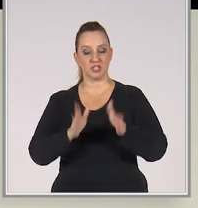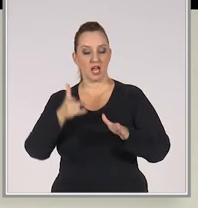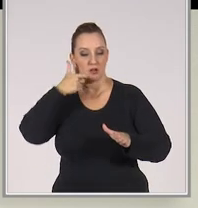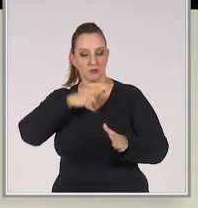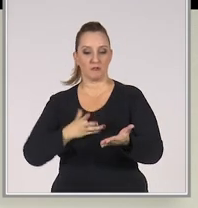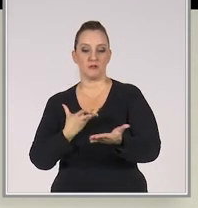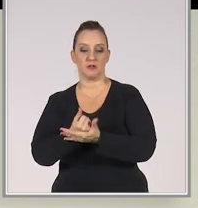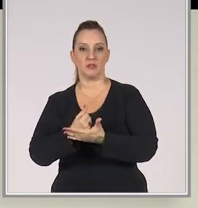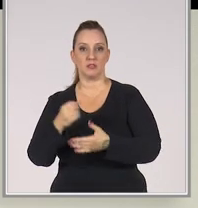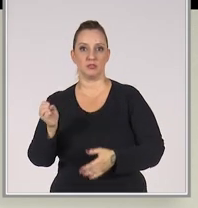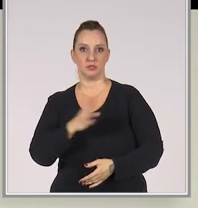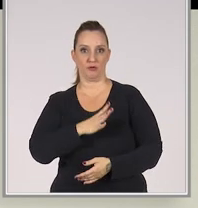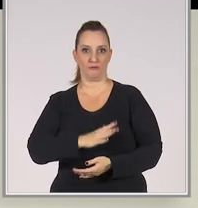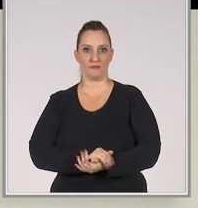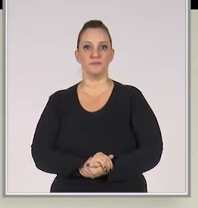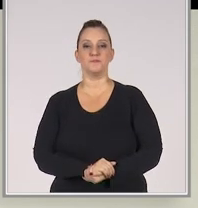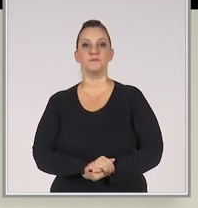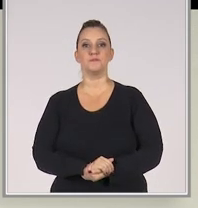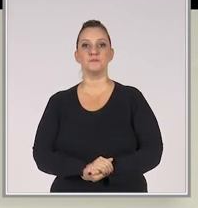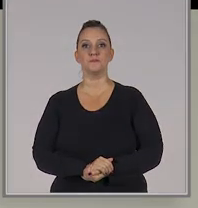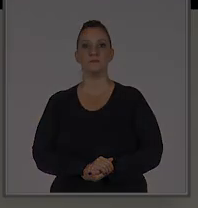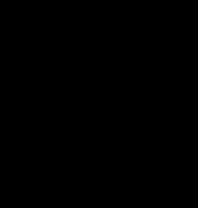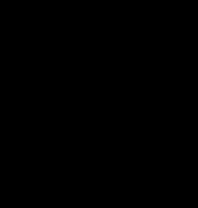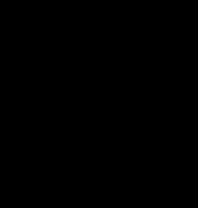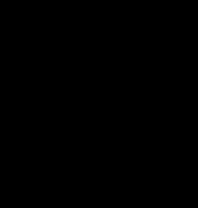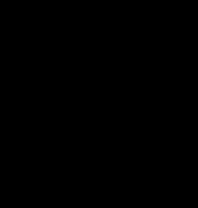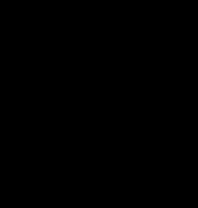pronto para ganhar novos clientes?